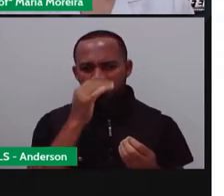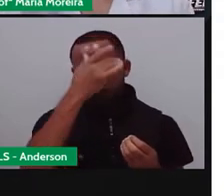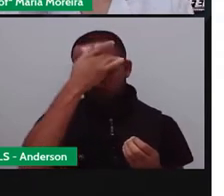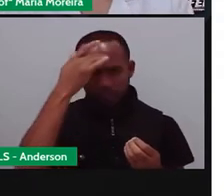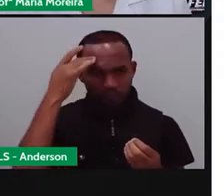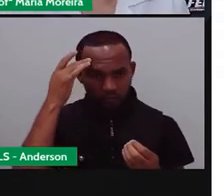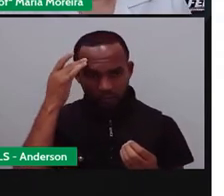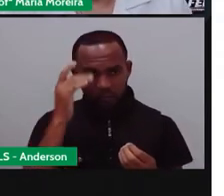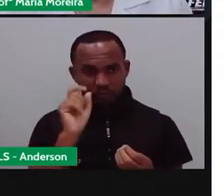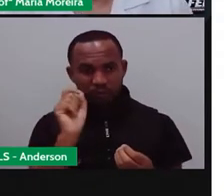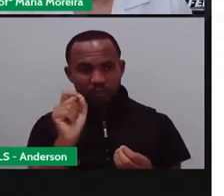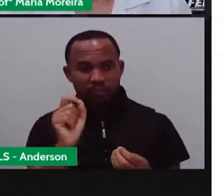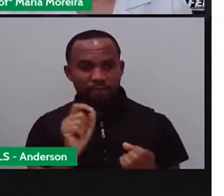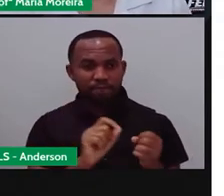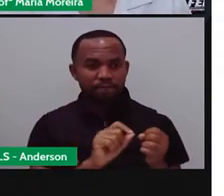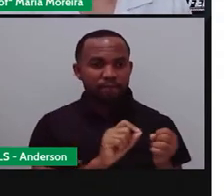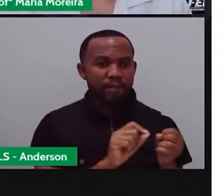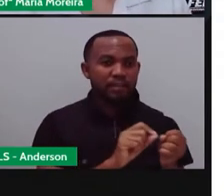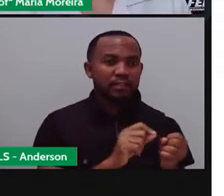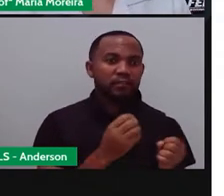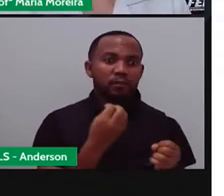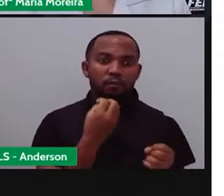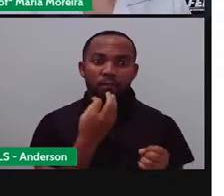pessoas e faz muito sucesso.